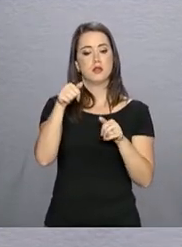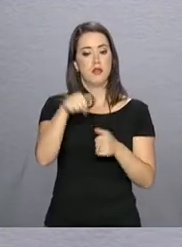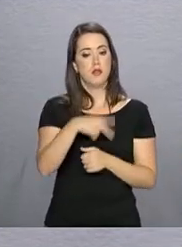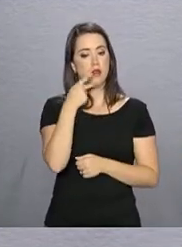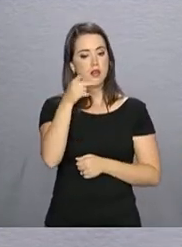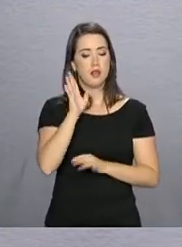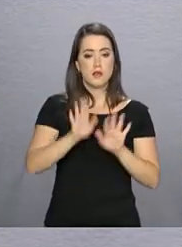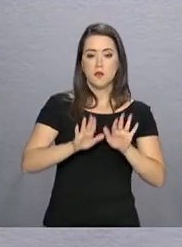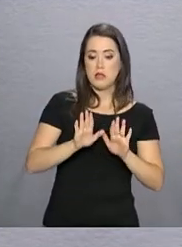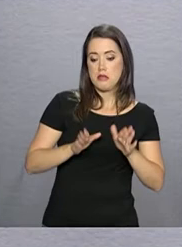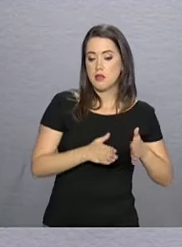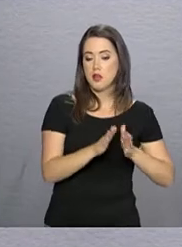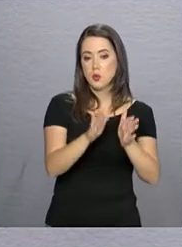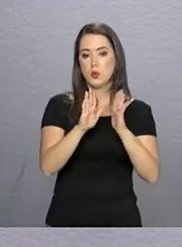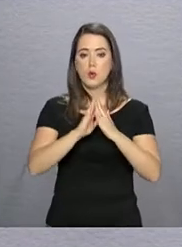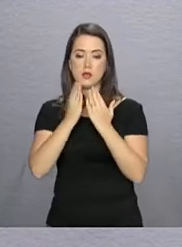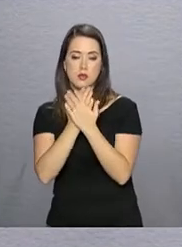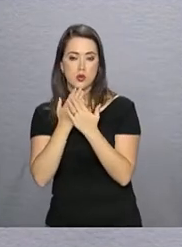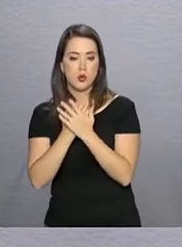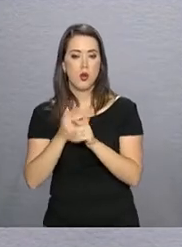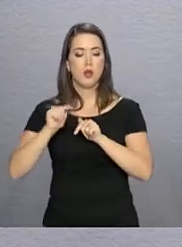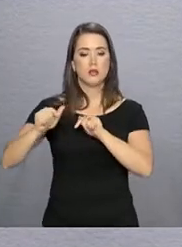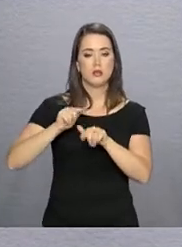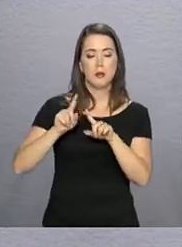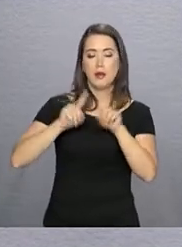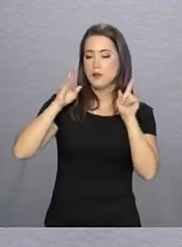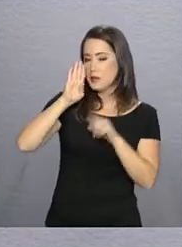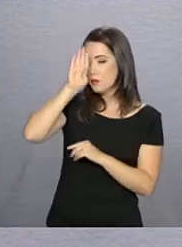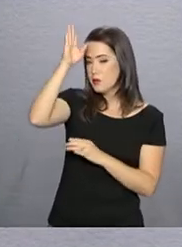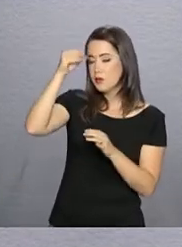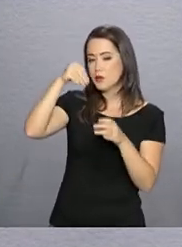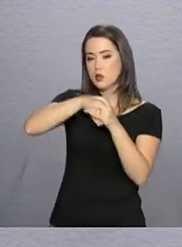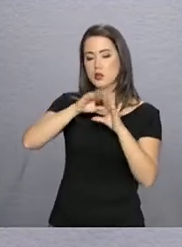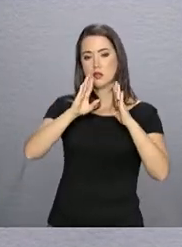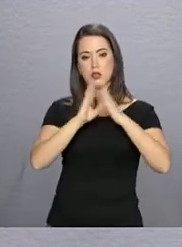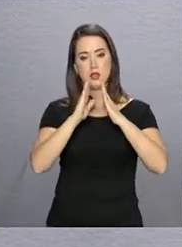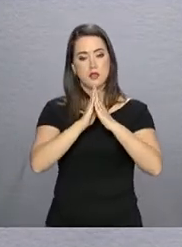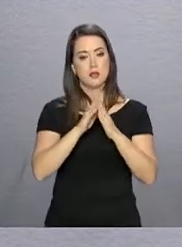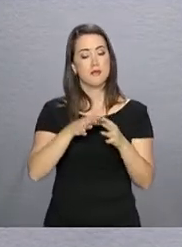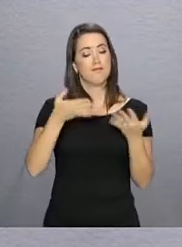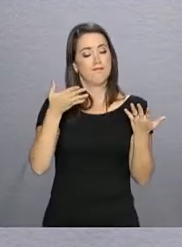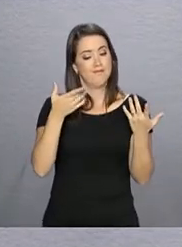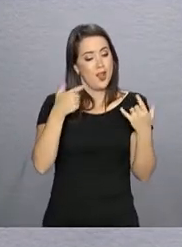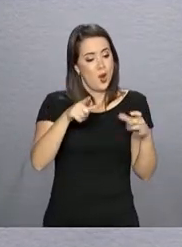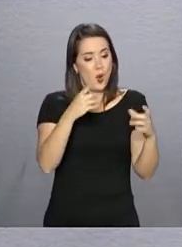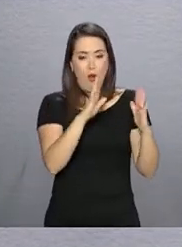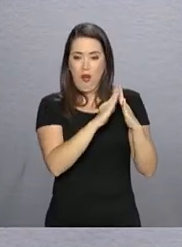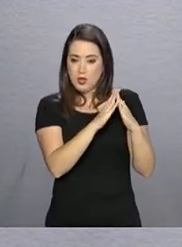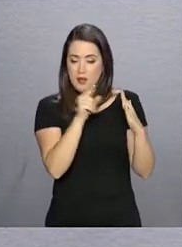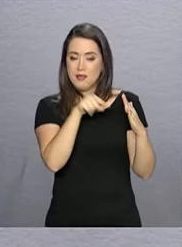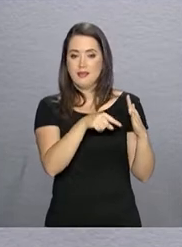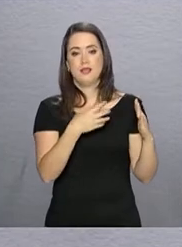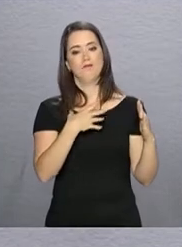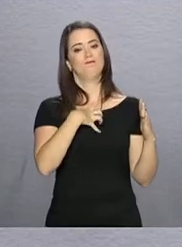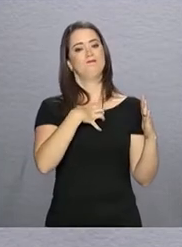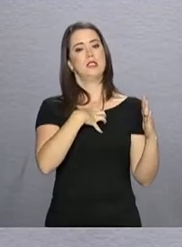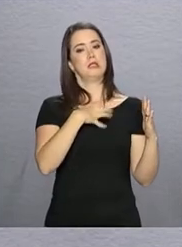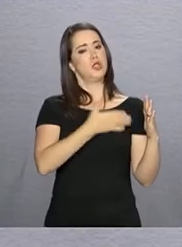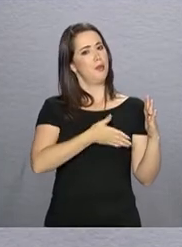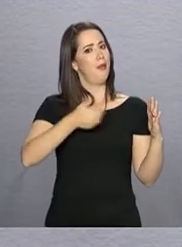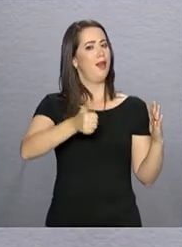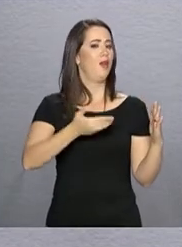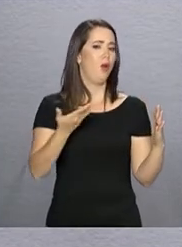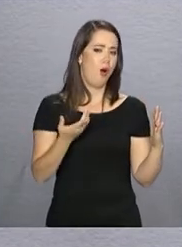está nas ruas, no trabalho, nas escolas, mas principalmente dentro de casa, justamente onde as mulheres deveriam sentir-se,